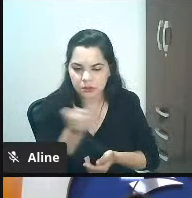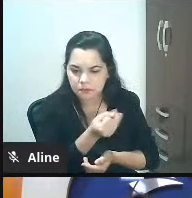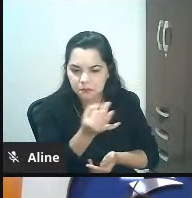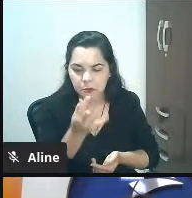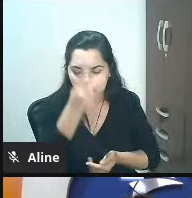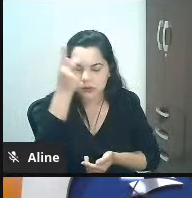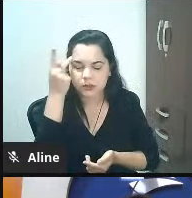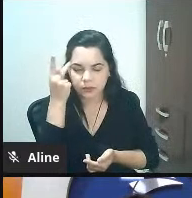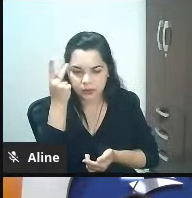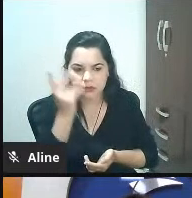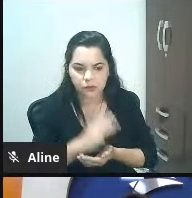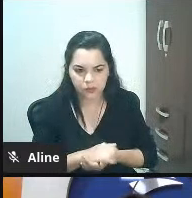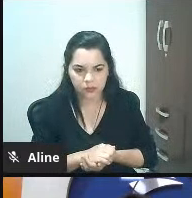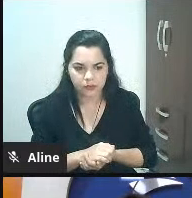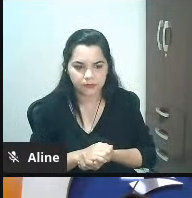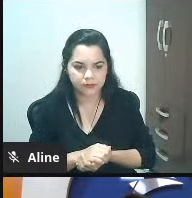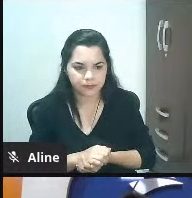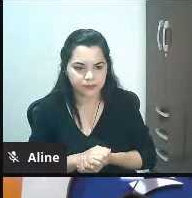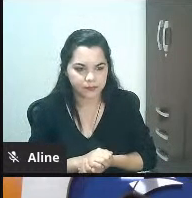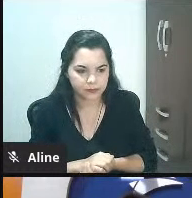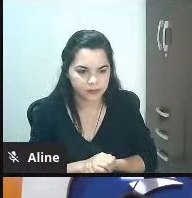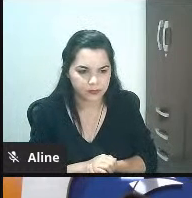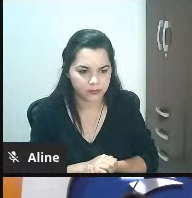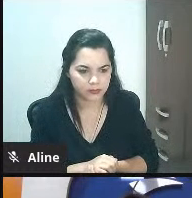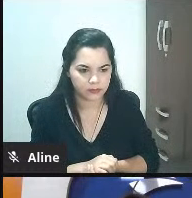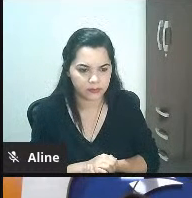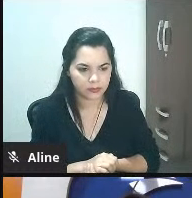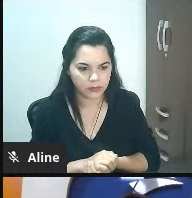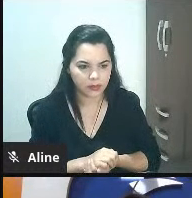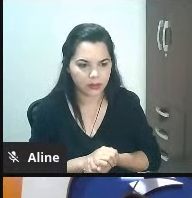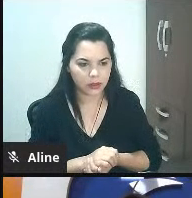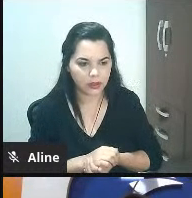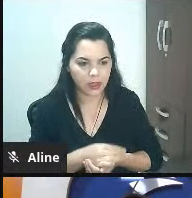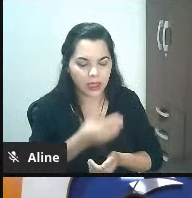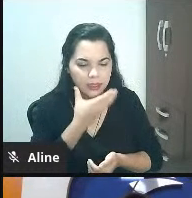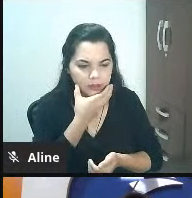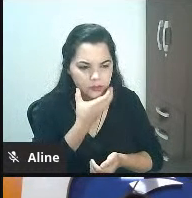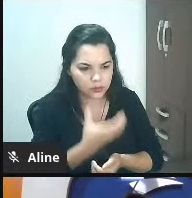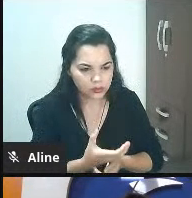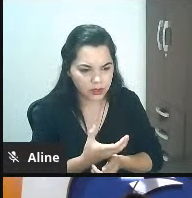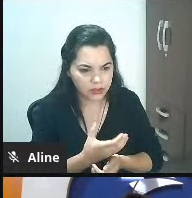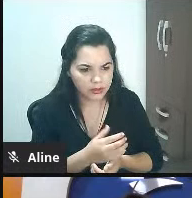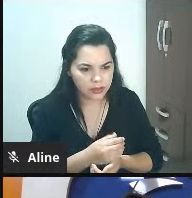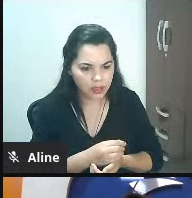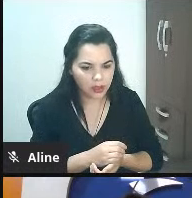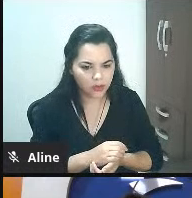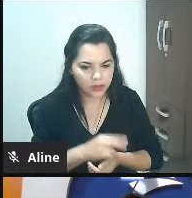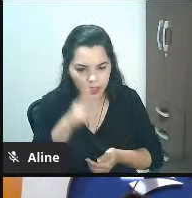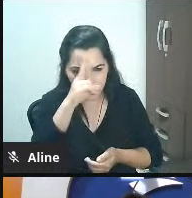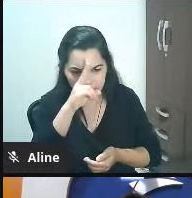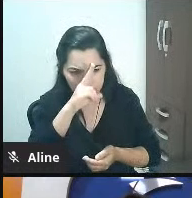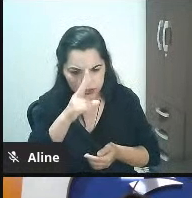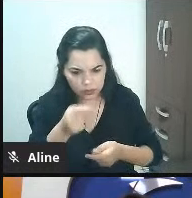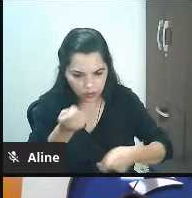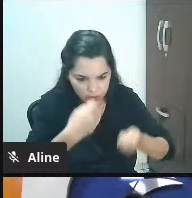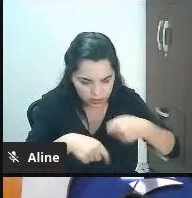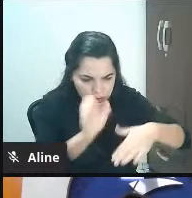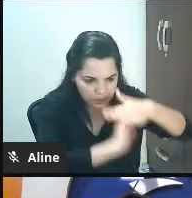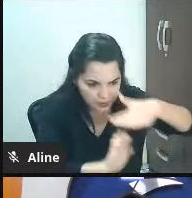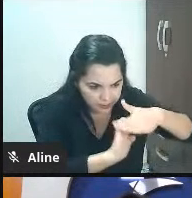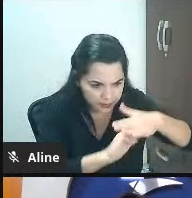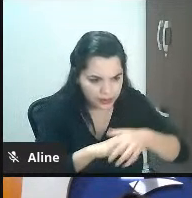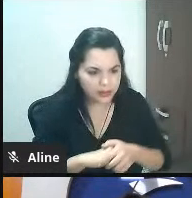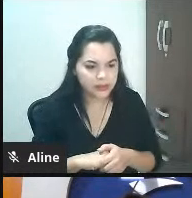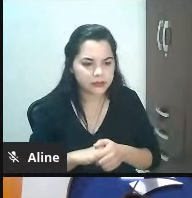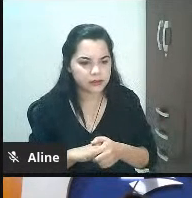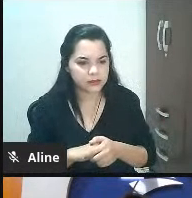do mês do natal quais foram os dias que nós tínhamos mais pico aprende com a história da loja aprende com a empresa né agora tem